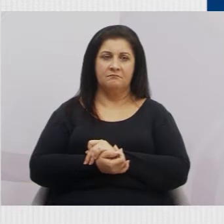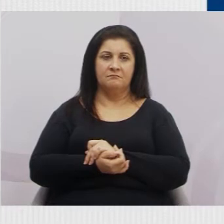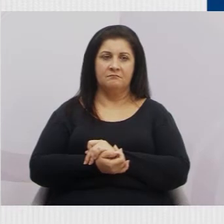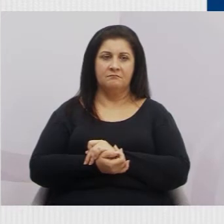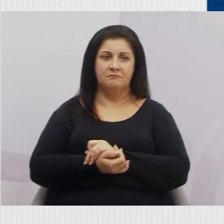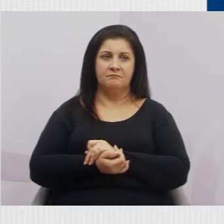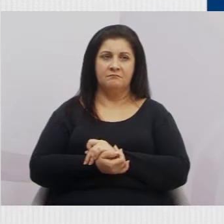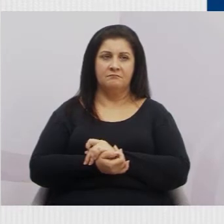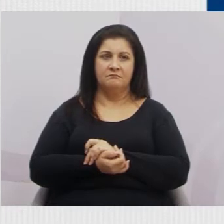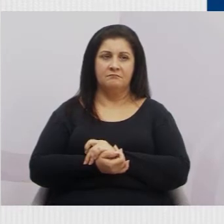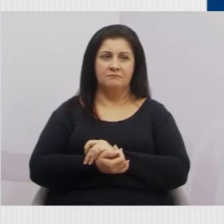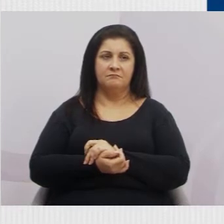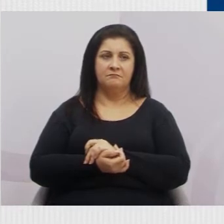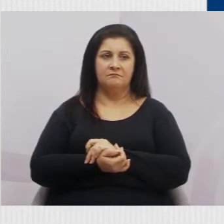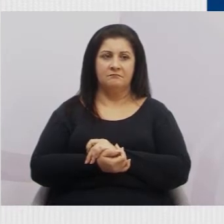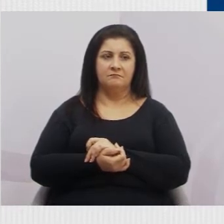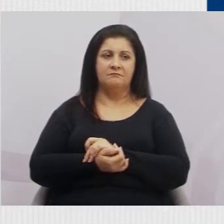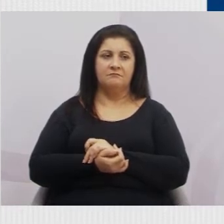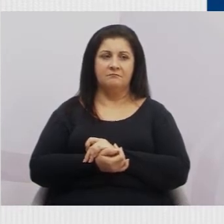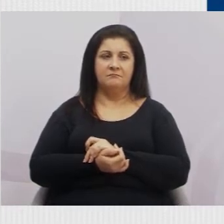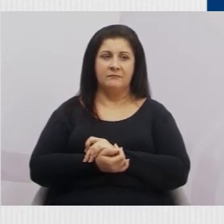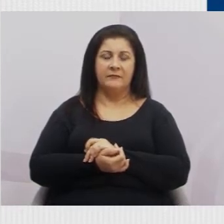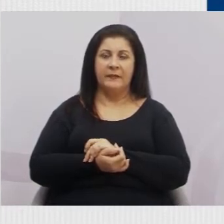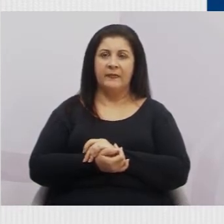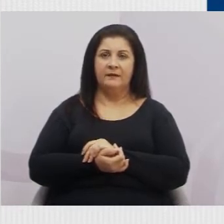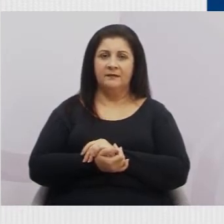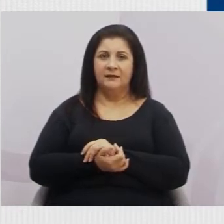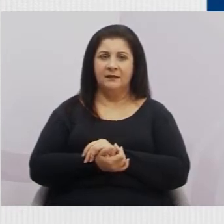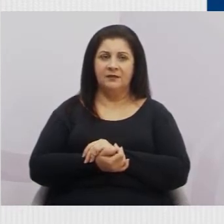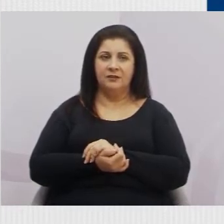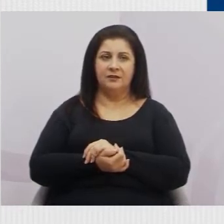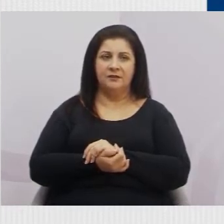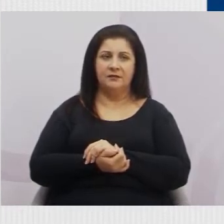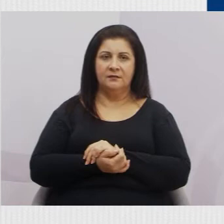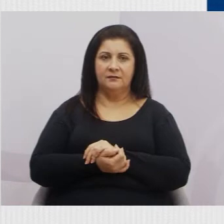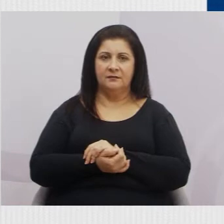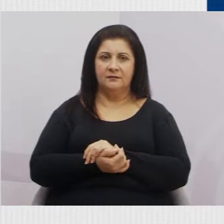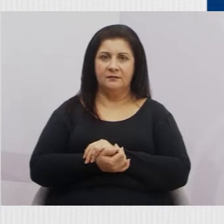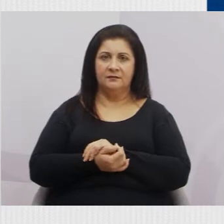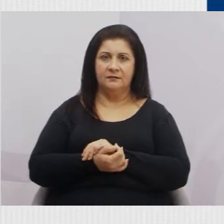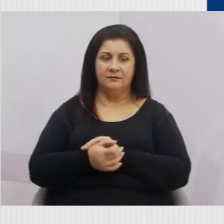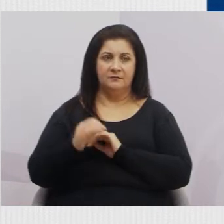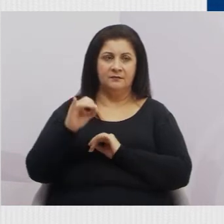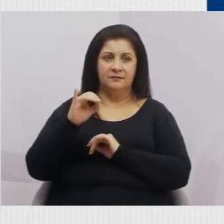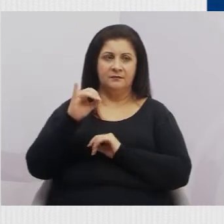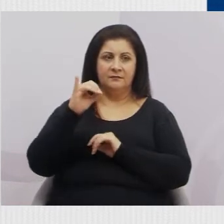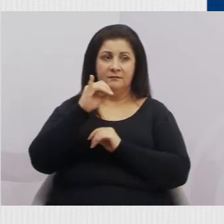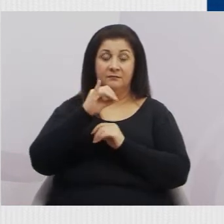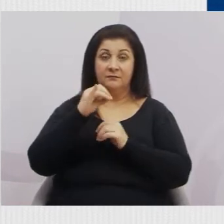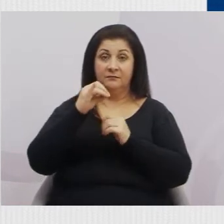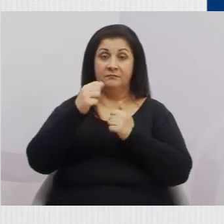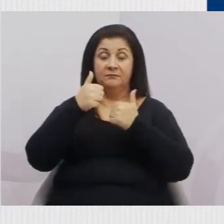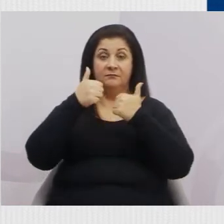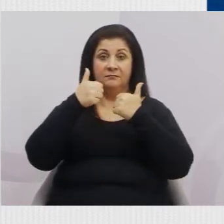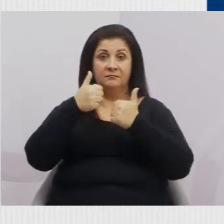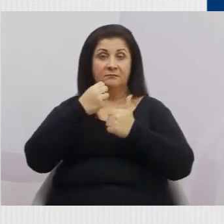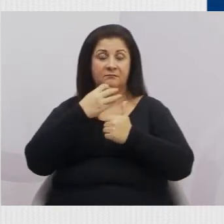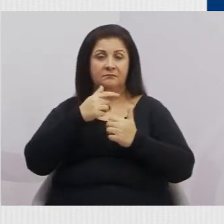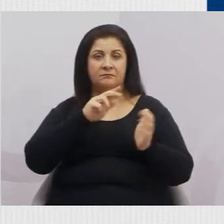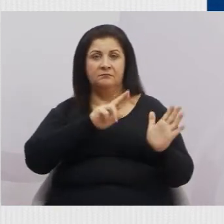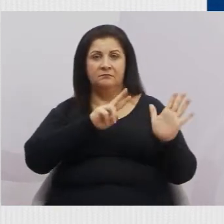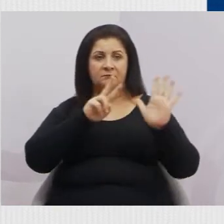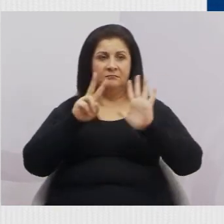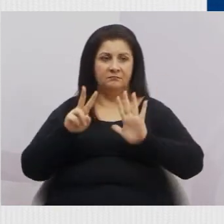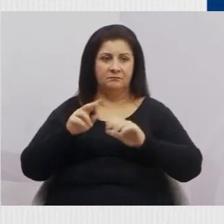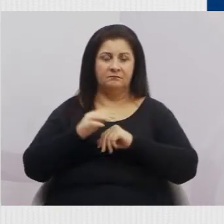Olá, Republicanos de todo o Brasil, uma excelente semana para todos vocês. Voltamos com o nosso Manifesto